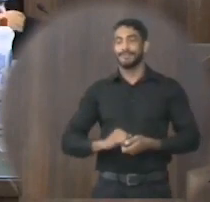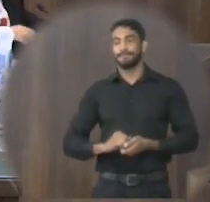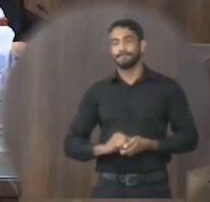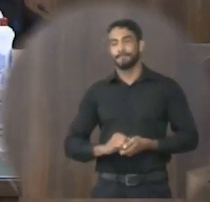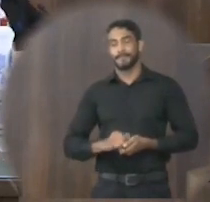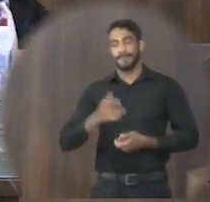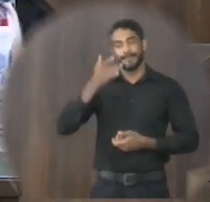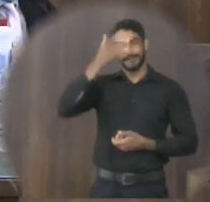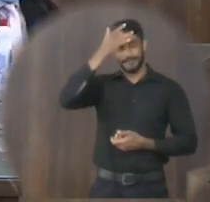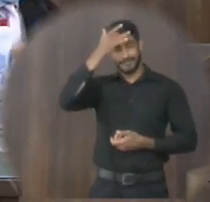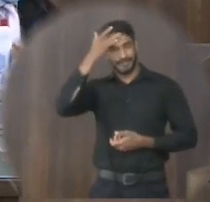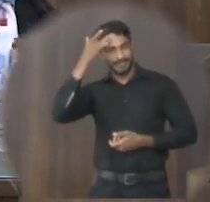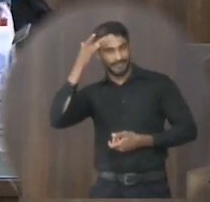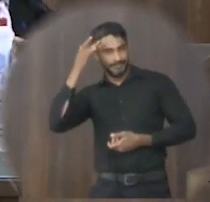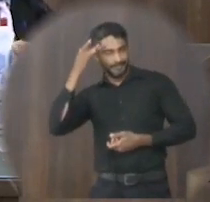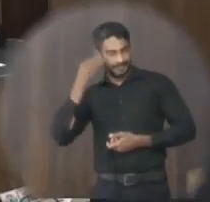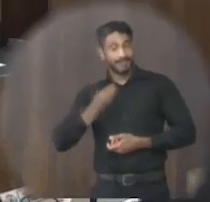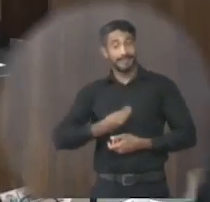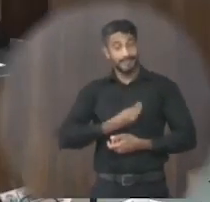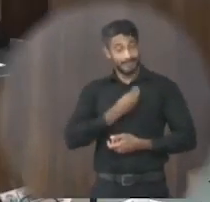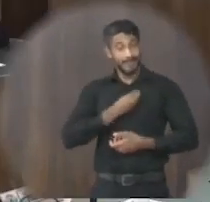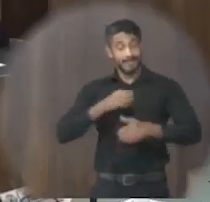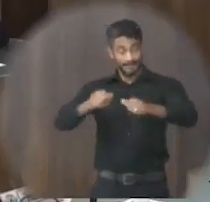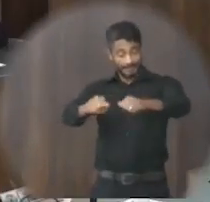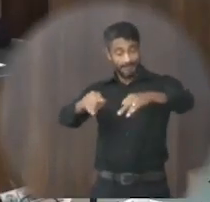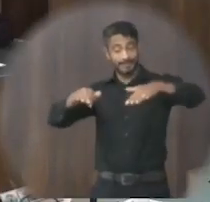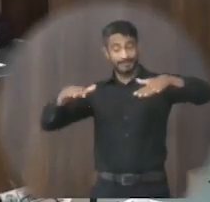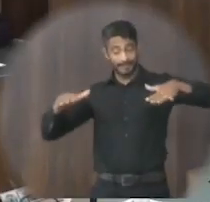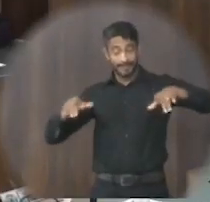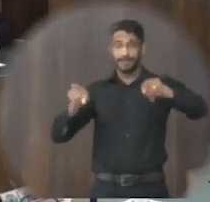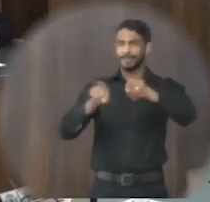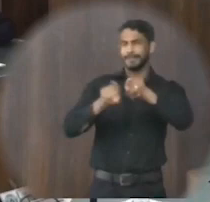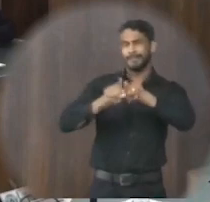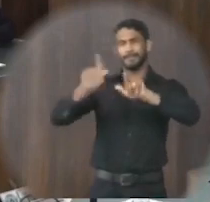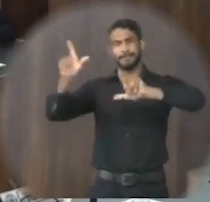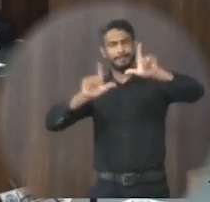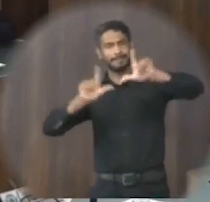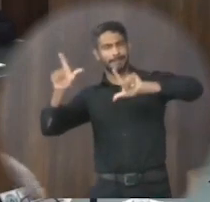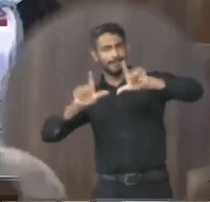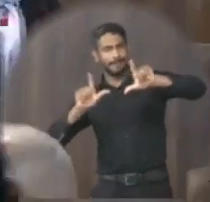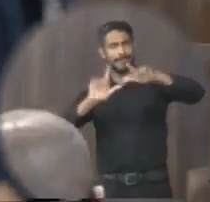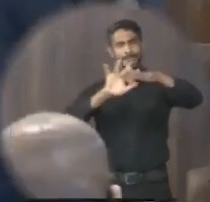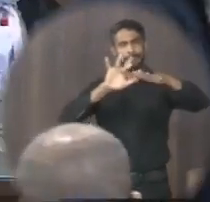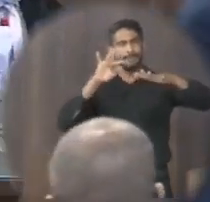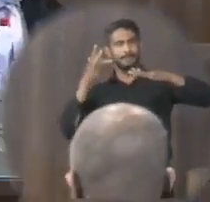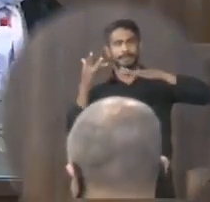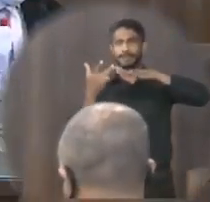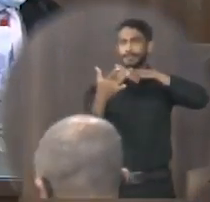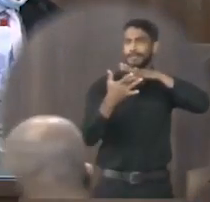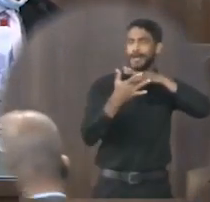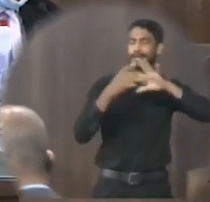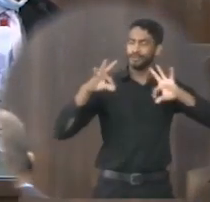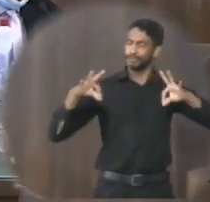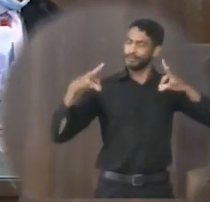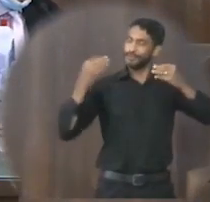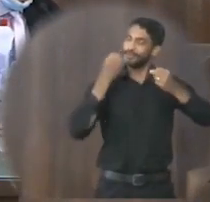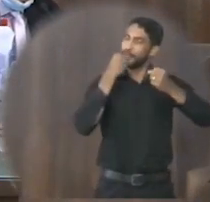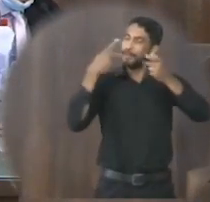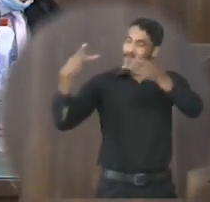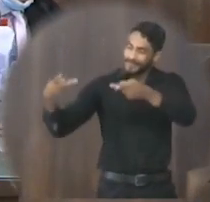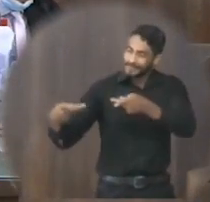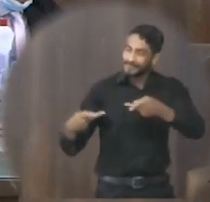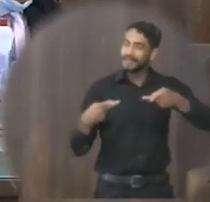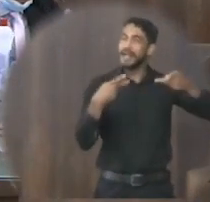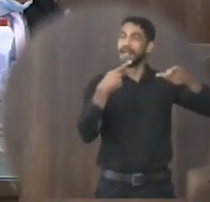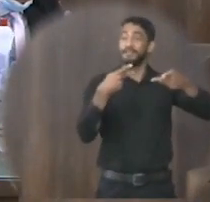Senhoras e senhores, público presente Público que nos assiste de casa, nos acompanhe pelas redes sociais Sejam todos bem-vindos